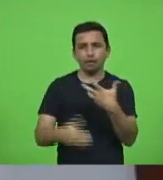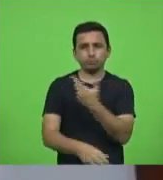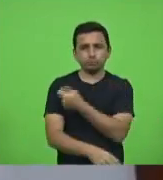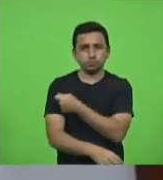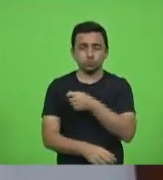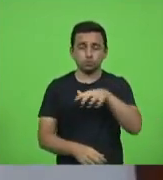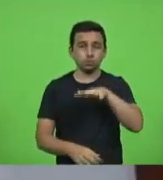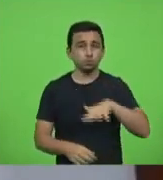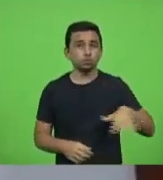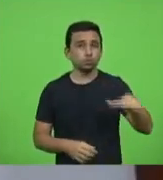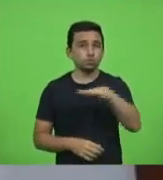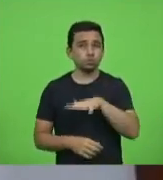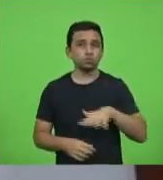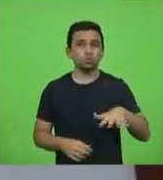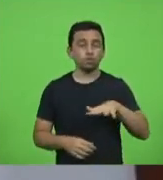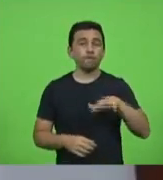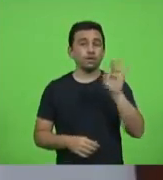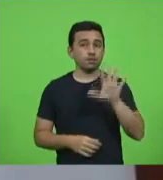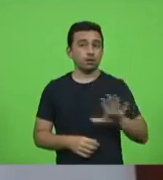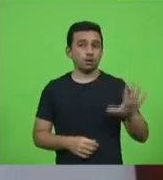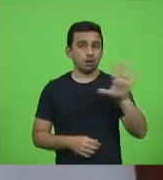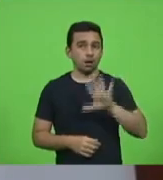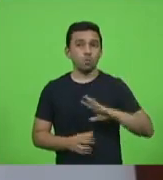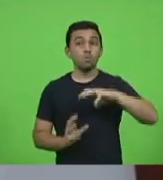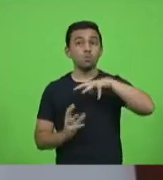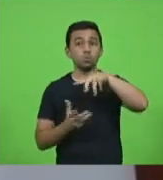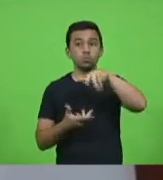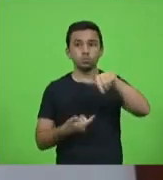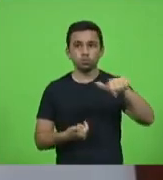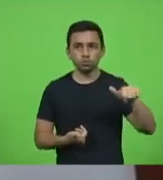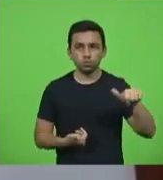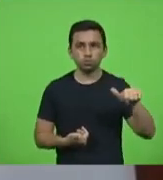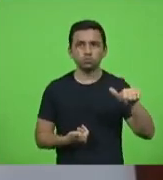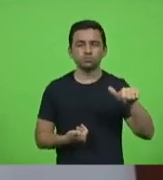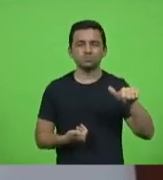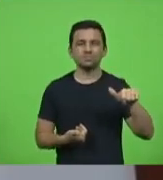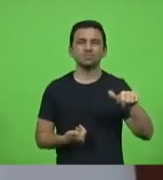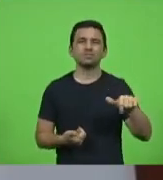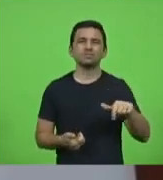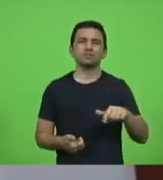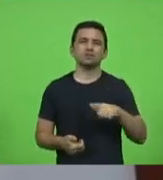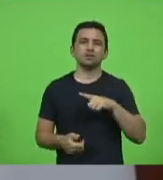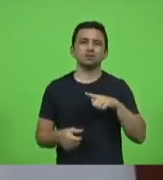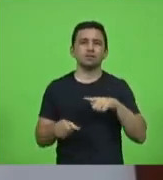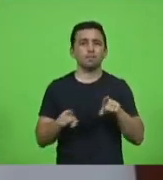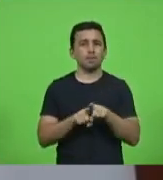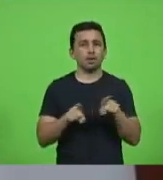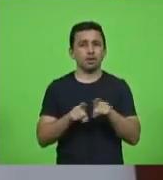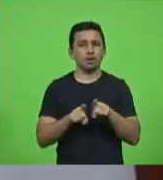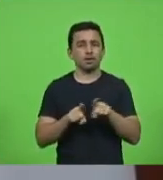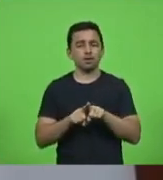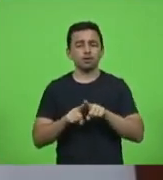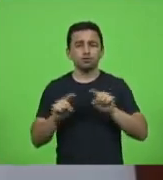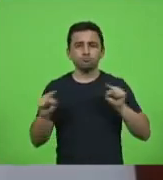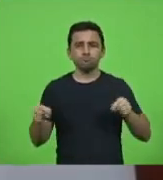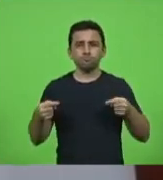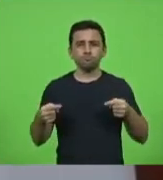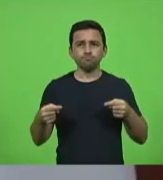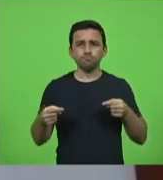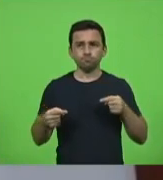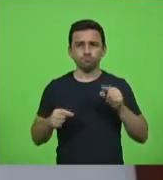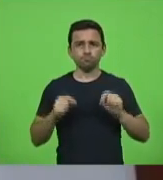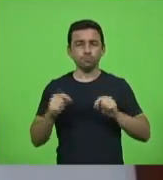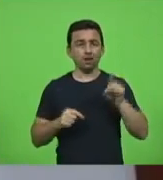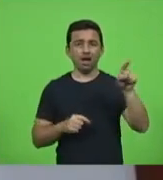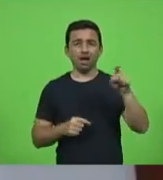federal, mundial, e existe uma contra-ordem do governo federal